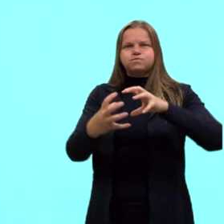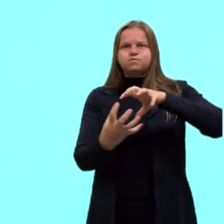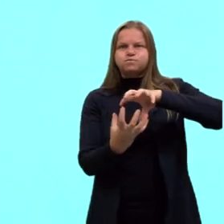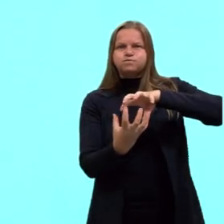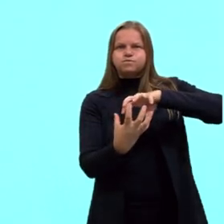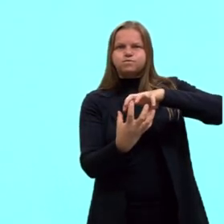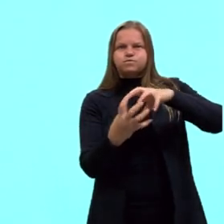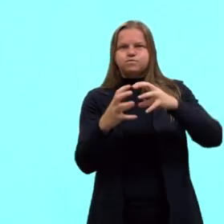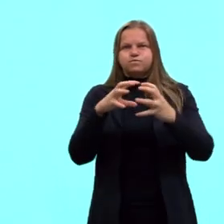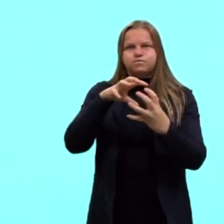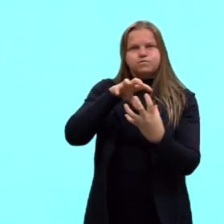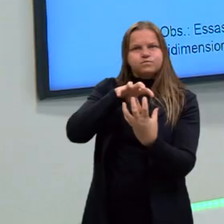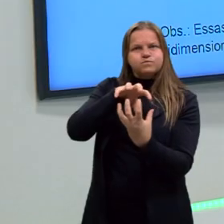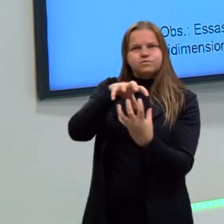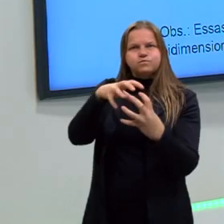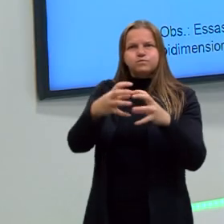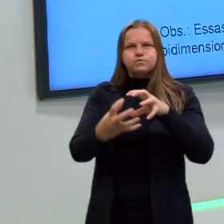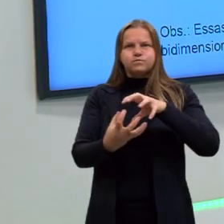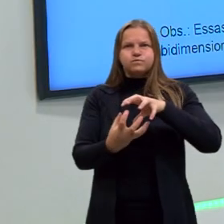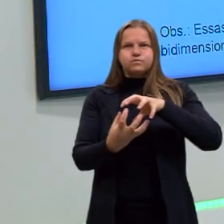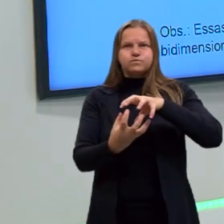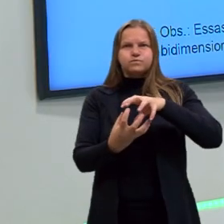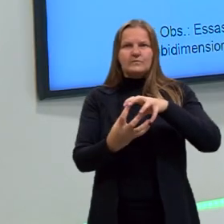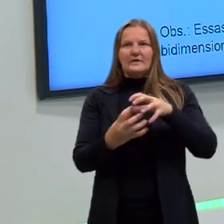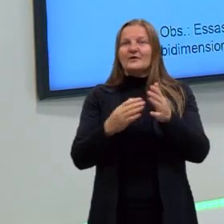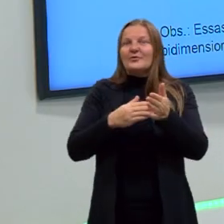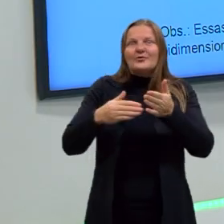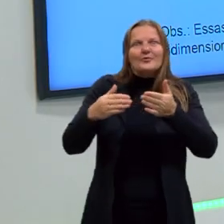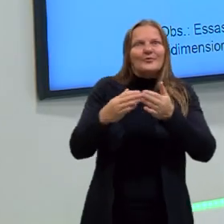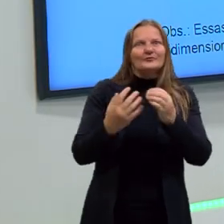esfera. Então, ela vai para todos os lados.